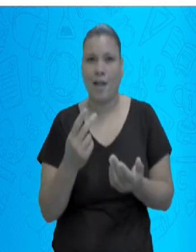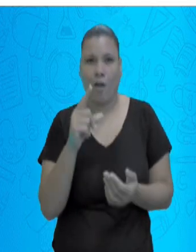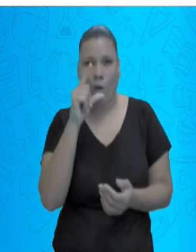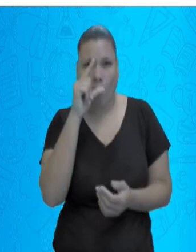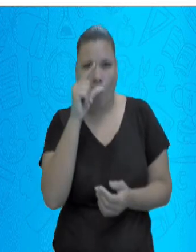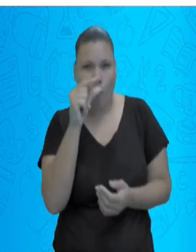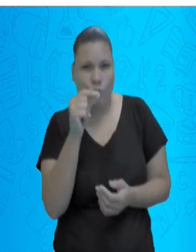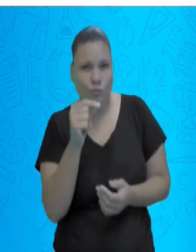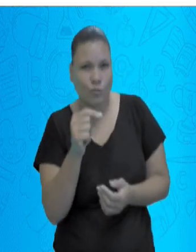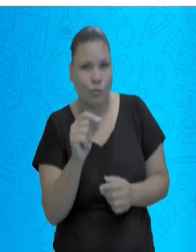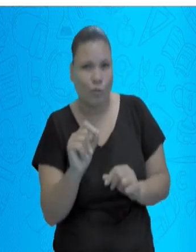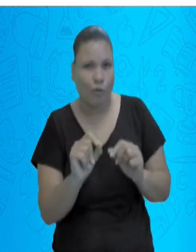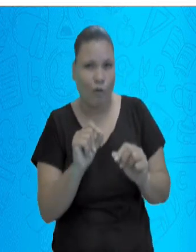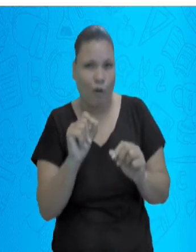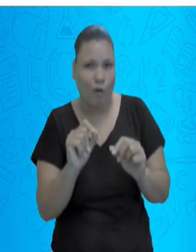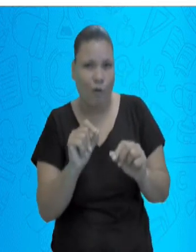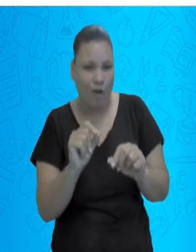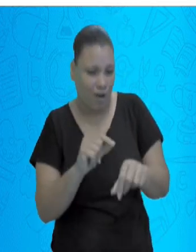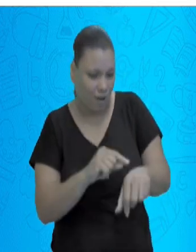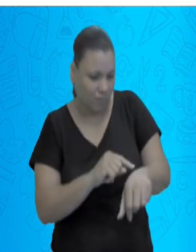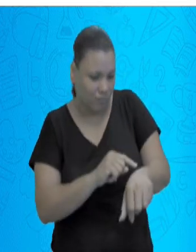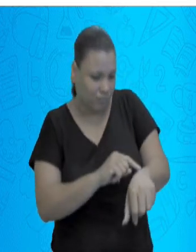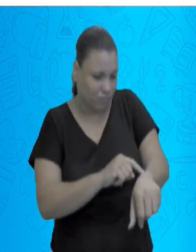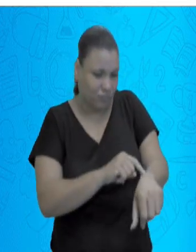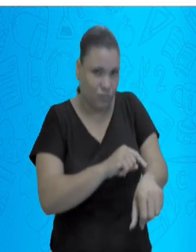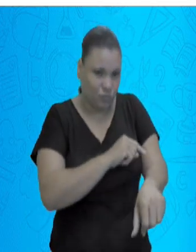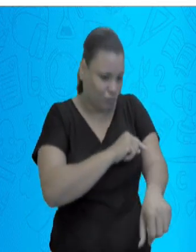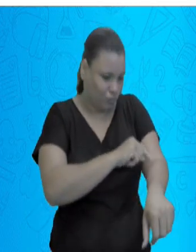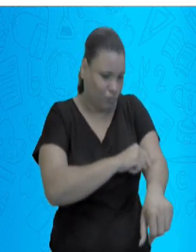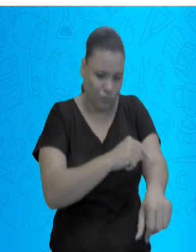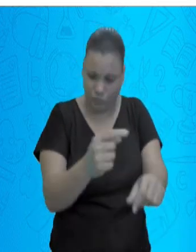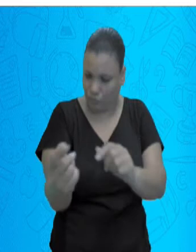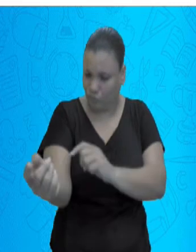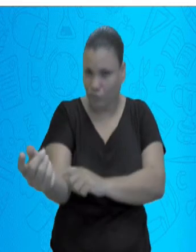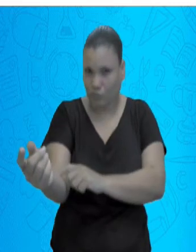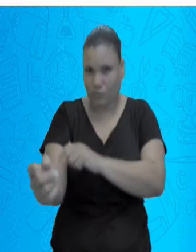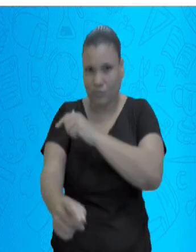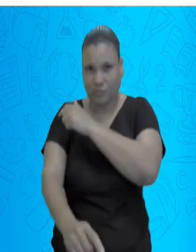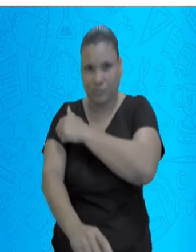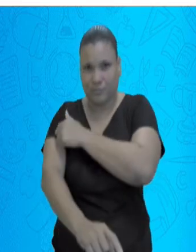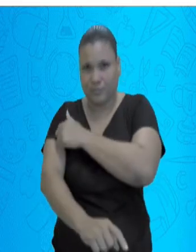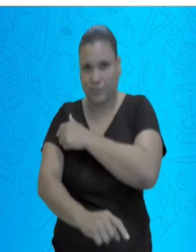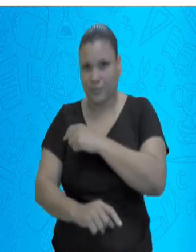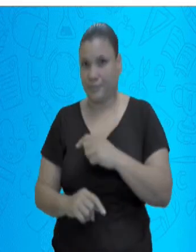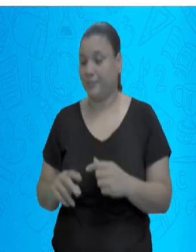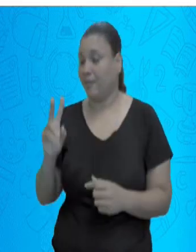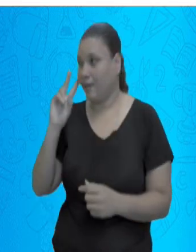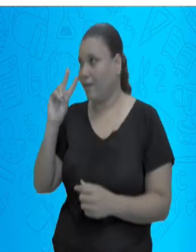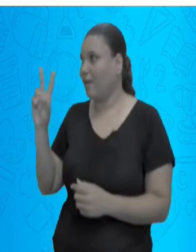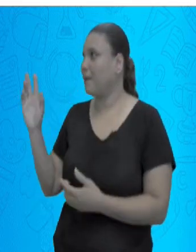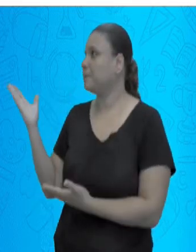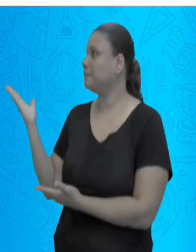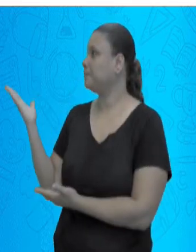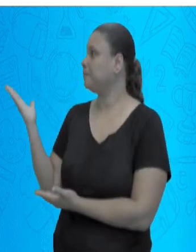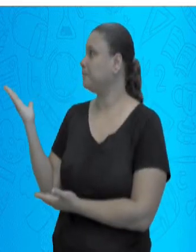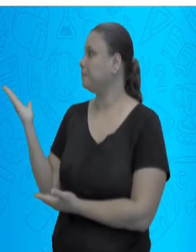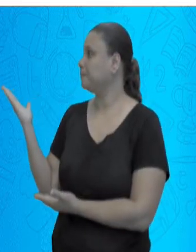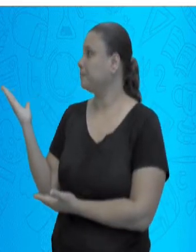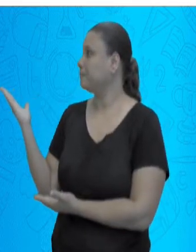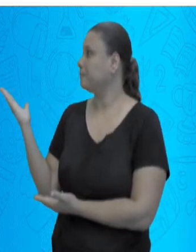monstro. Gente, vamos colorir elas. De todas as cores. Você pode caprichar aí, viu? Olha aqui.